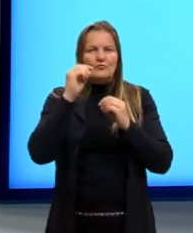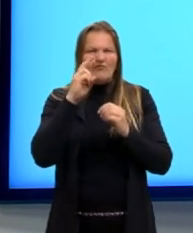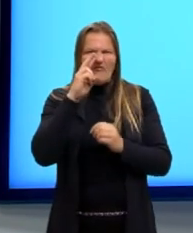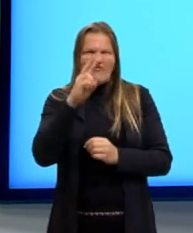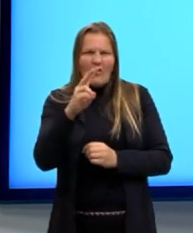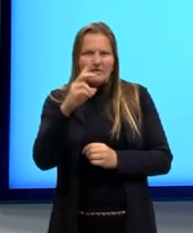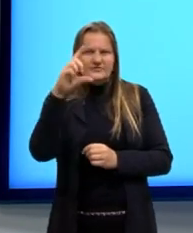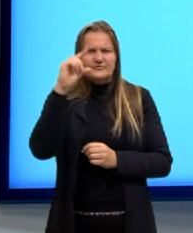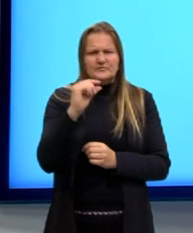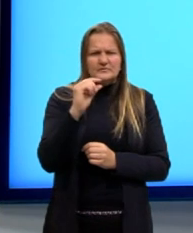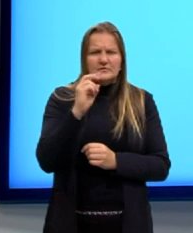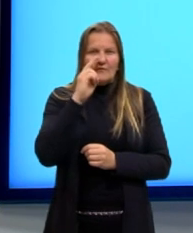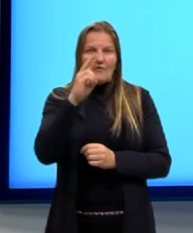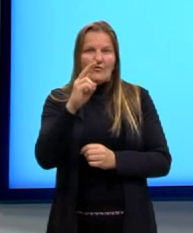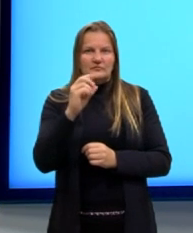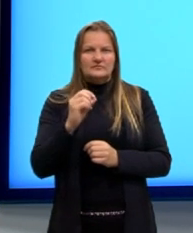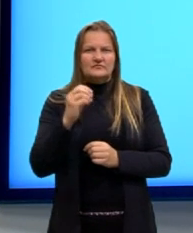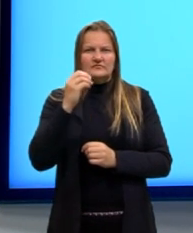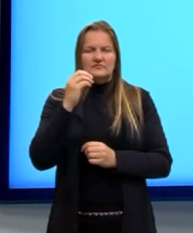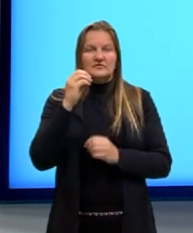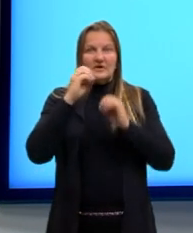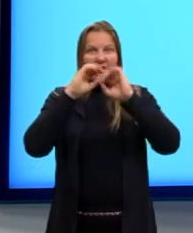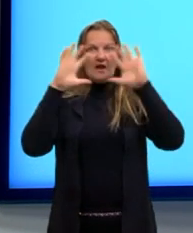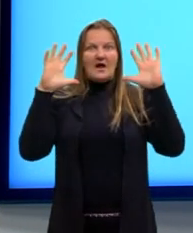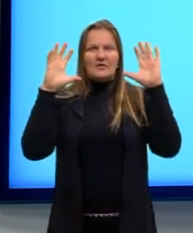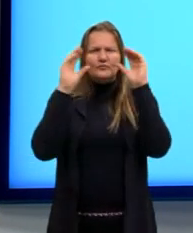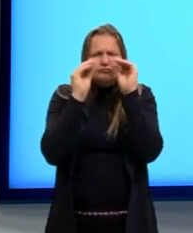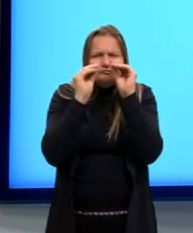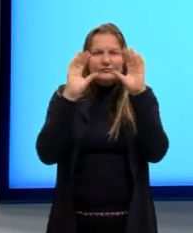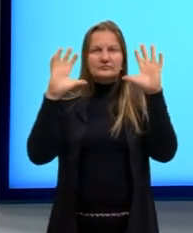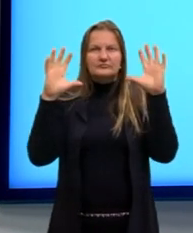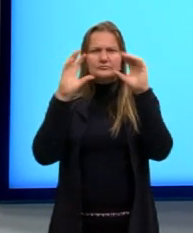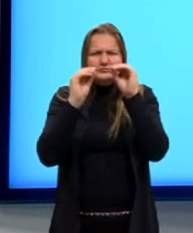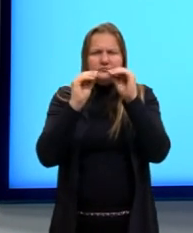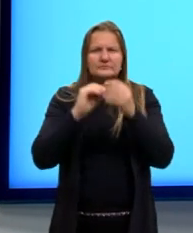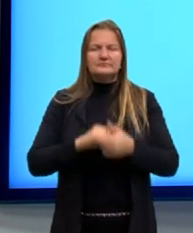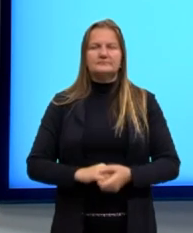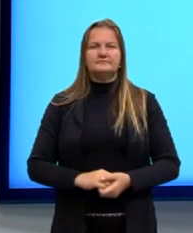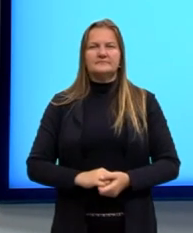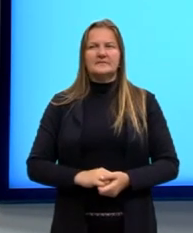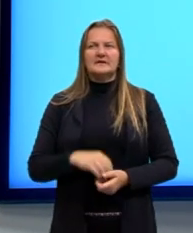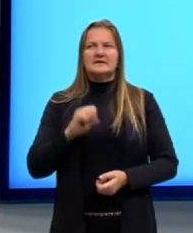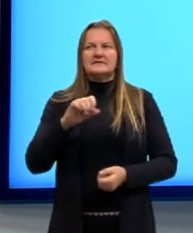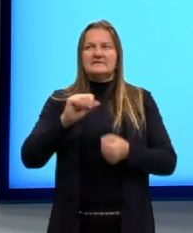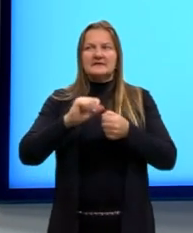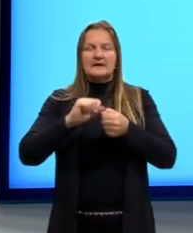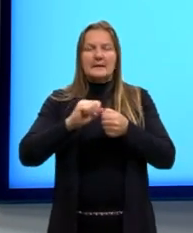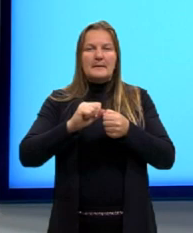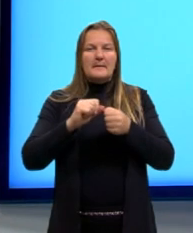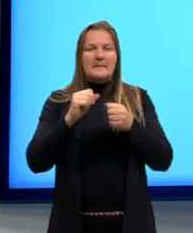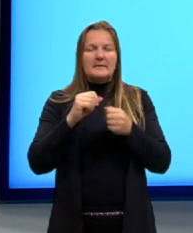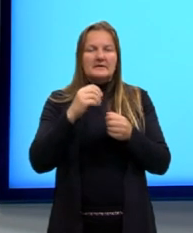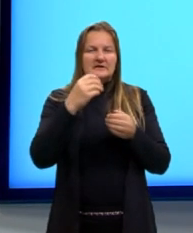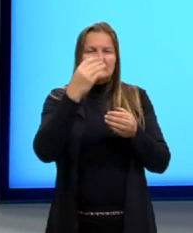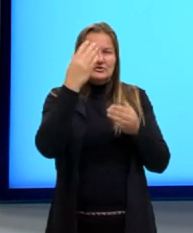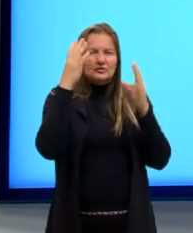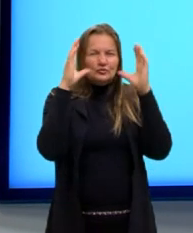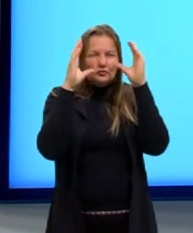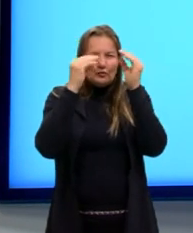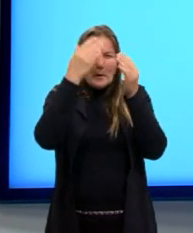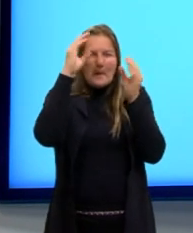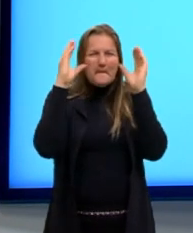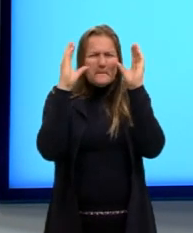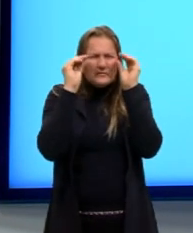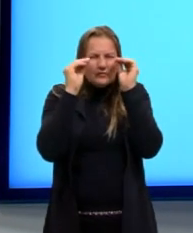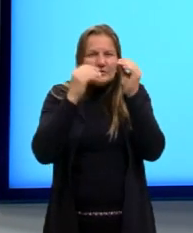O mínimo, na verdade, ele vai ficar, então, sem a coloração. Se você fizer em uma parede escura, ele vai ficar escuro. Se for em uma parede mais